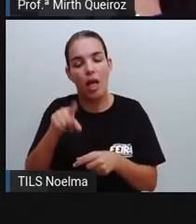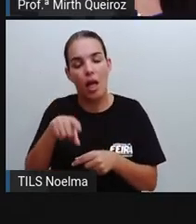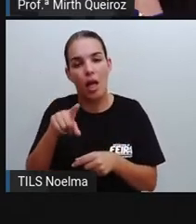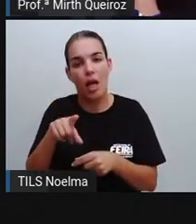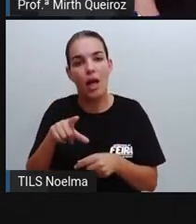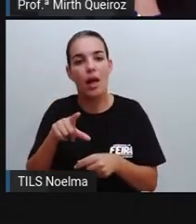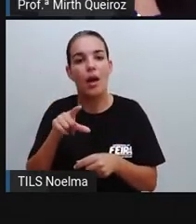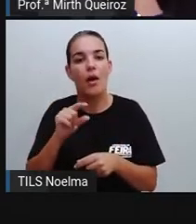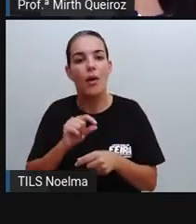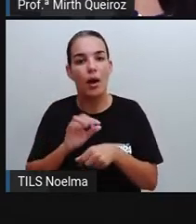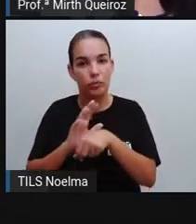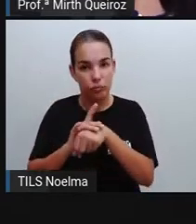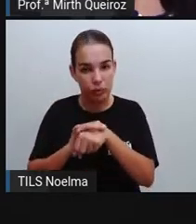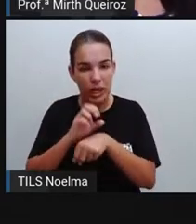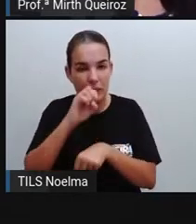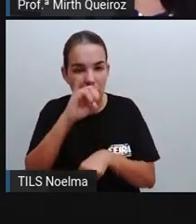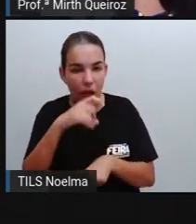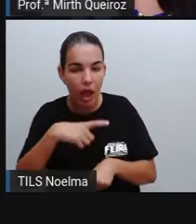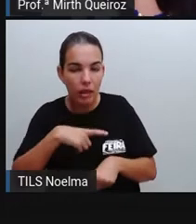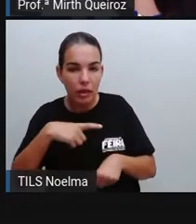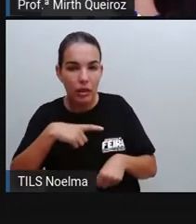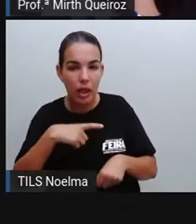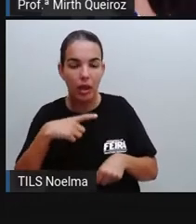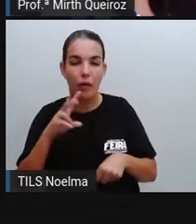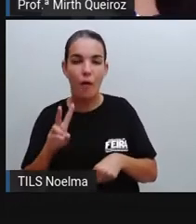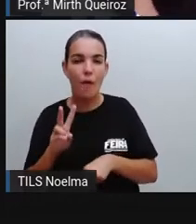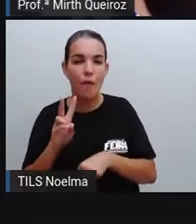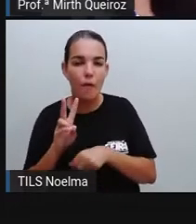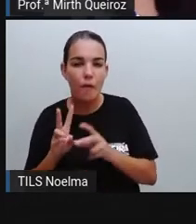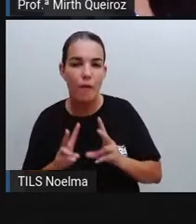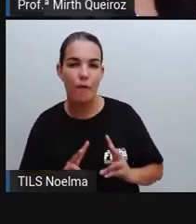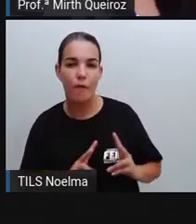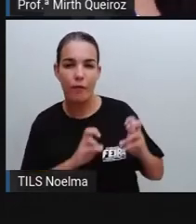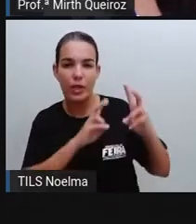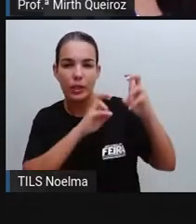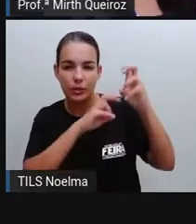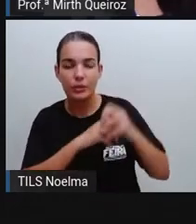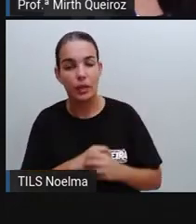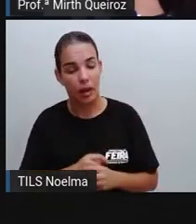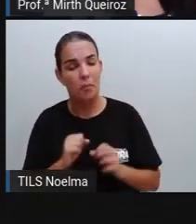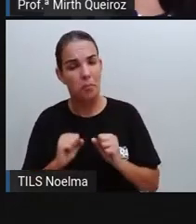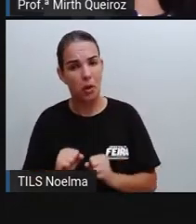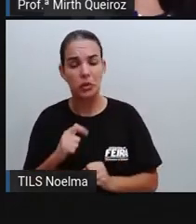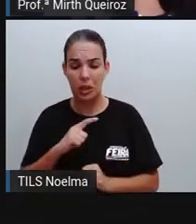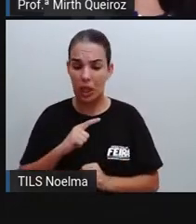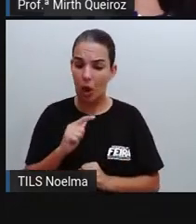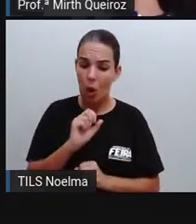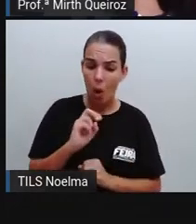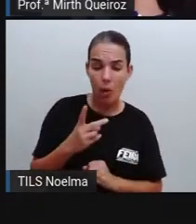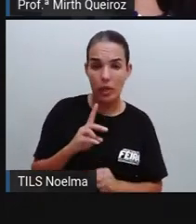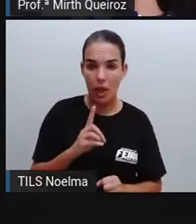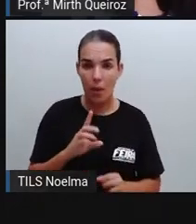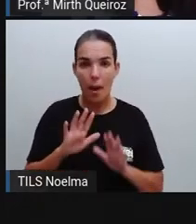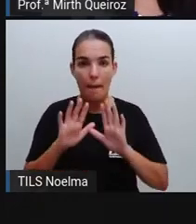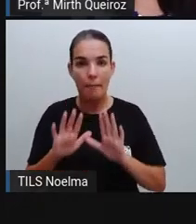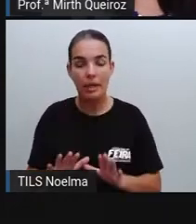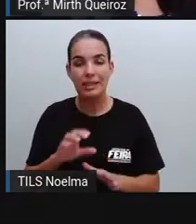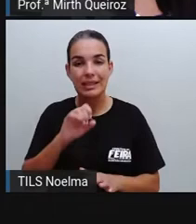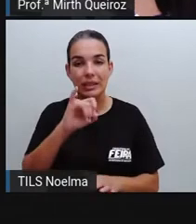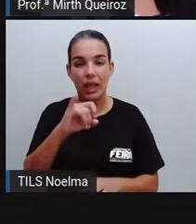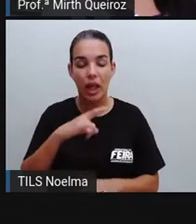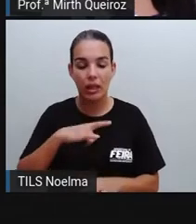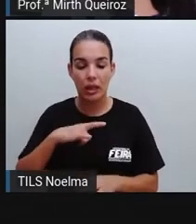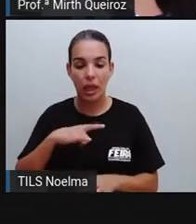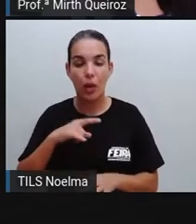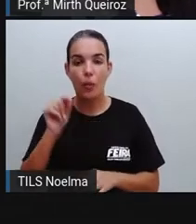ela esteja carregando aí este vírus, porque ela pode não estar com o vírus, né? Ela passa a estar com o vírus